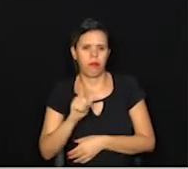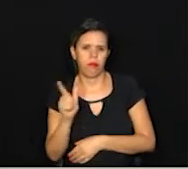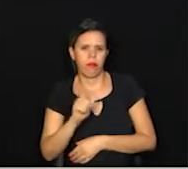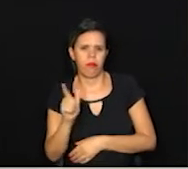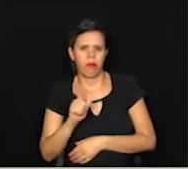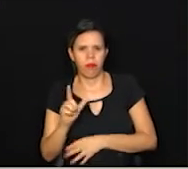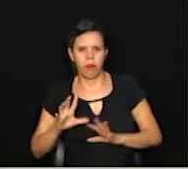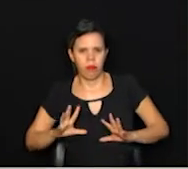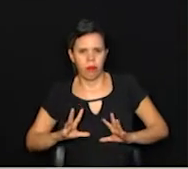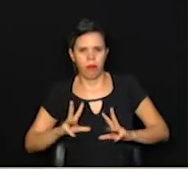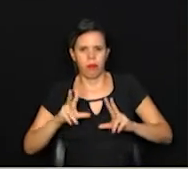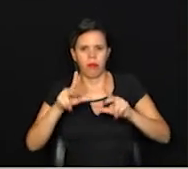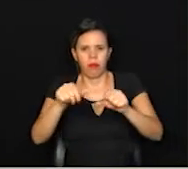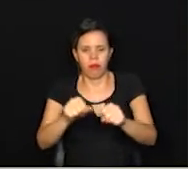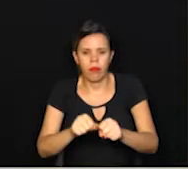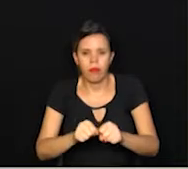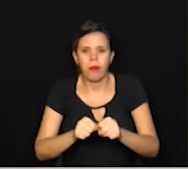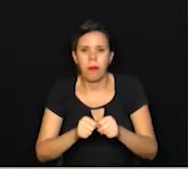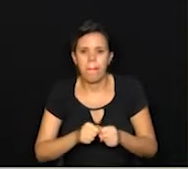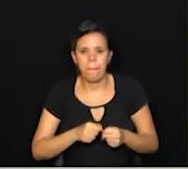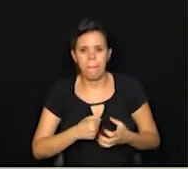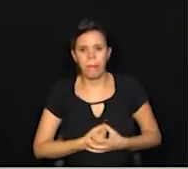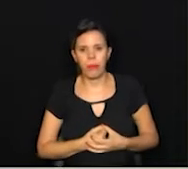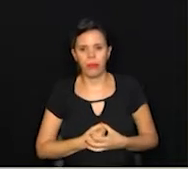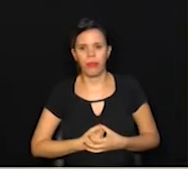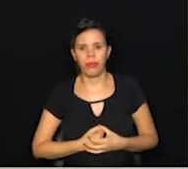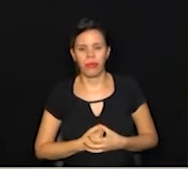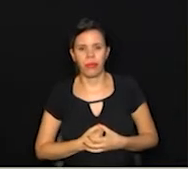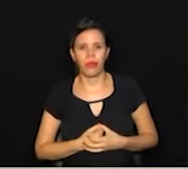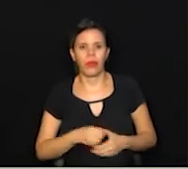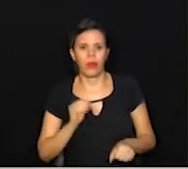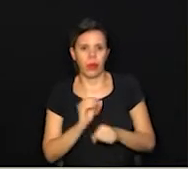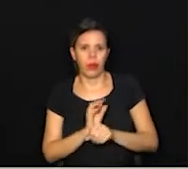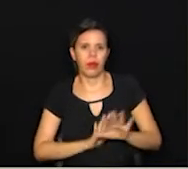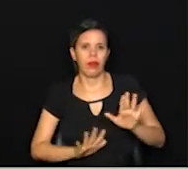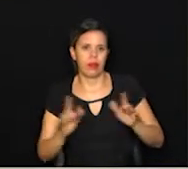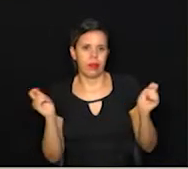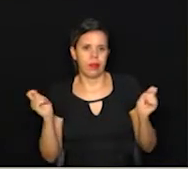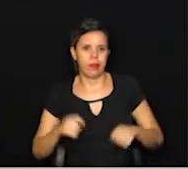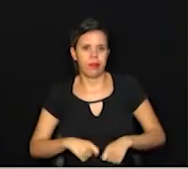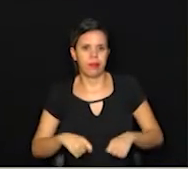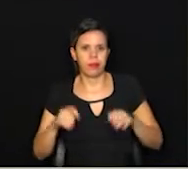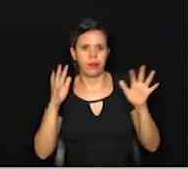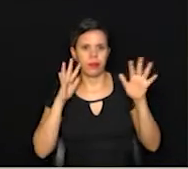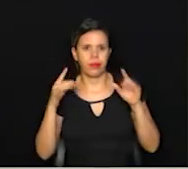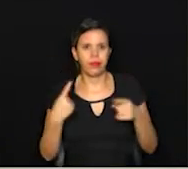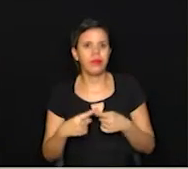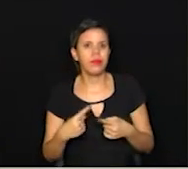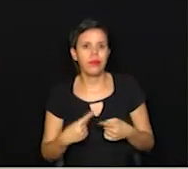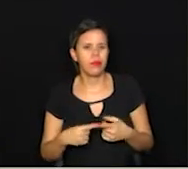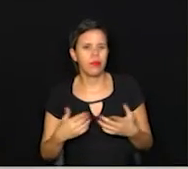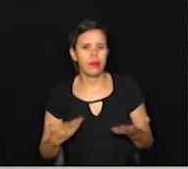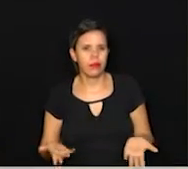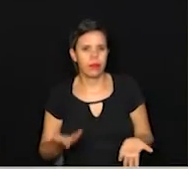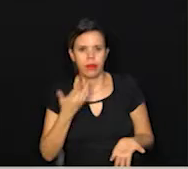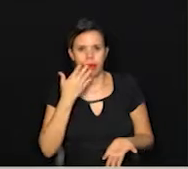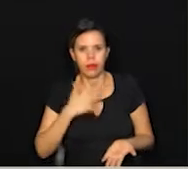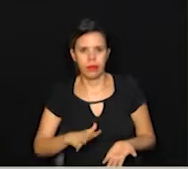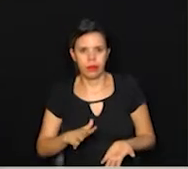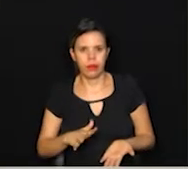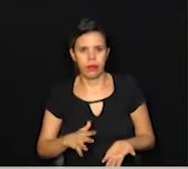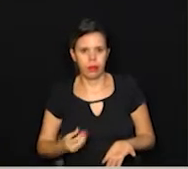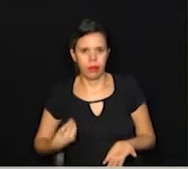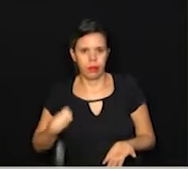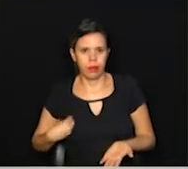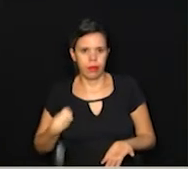que com todos os cuidados possíveis e imagináveis. Por quê? Porque a criança está